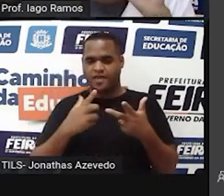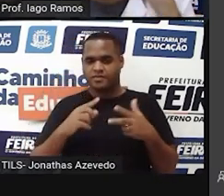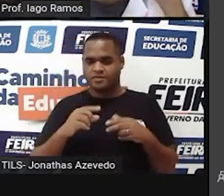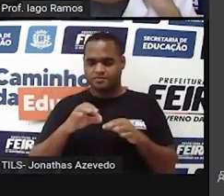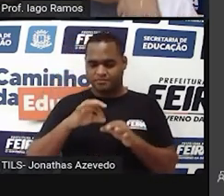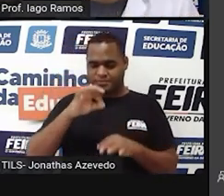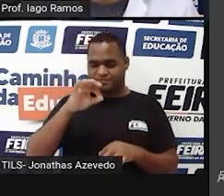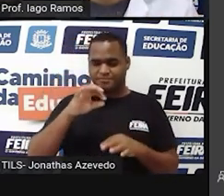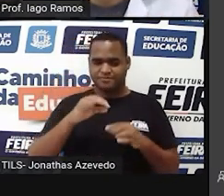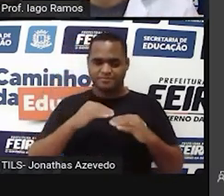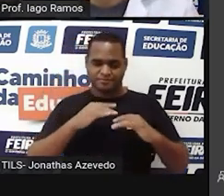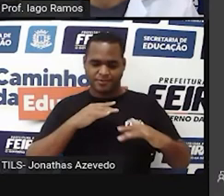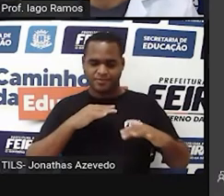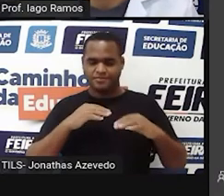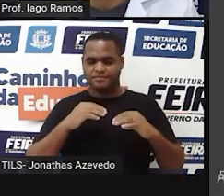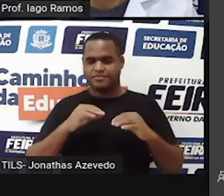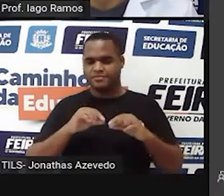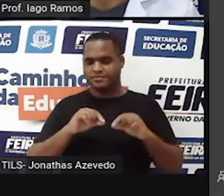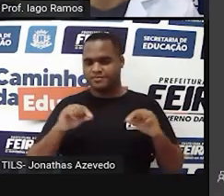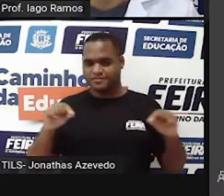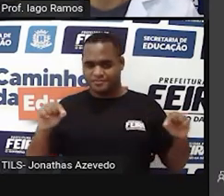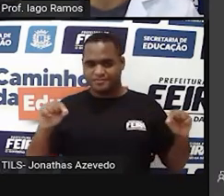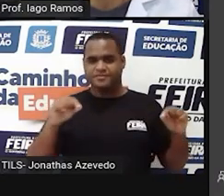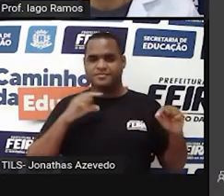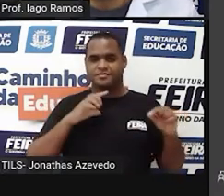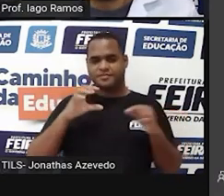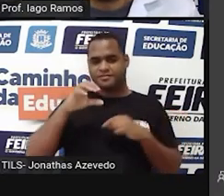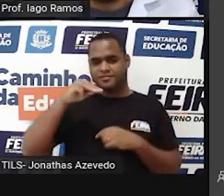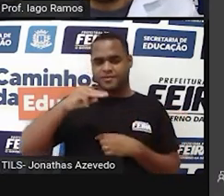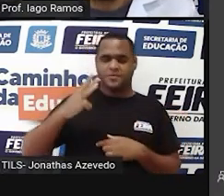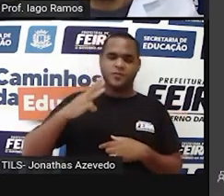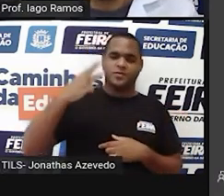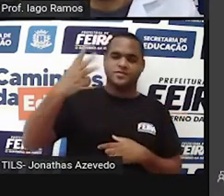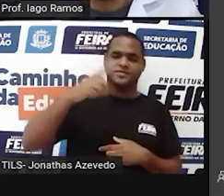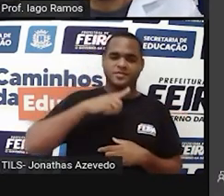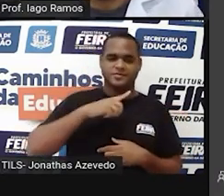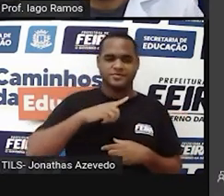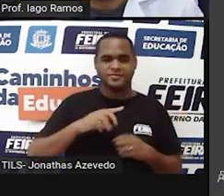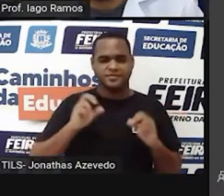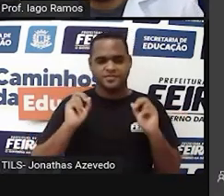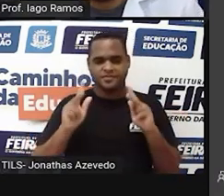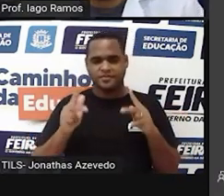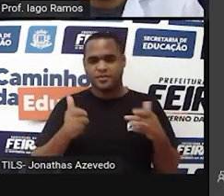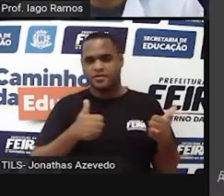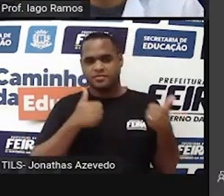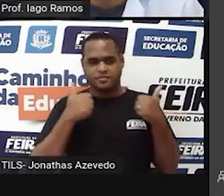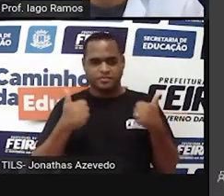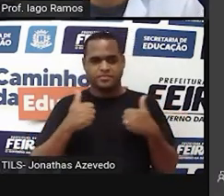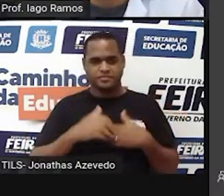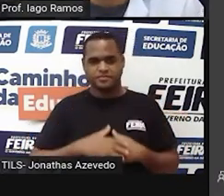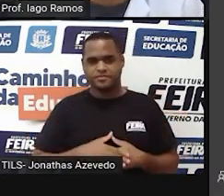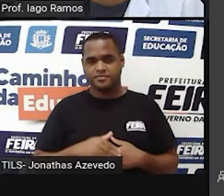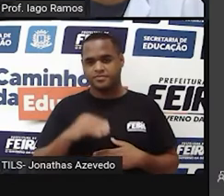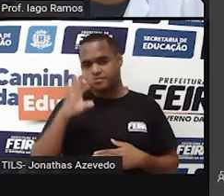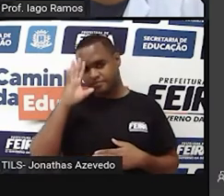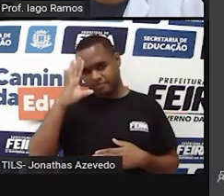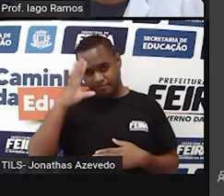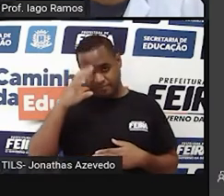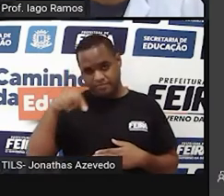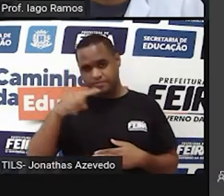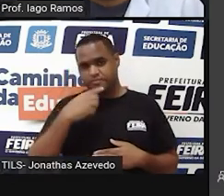como foi grifado ali na imagem. Então centímetro cúbico. Beleza. Vamos imaginar agora